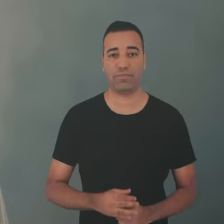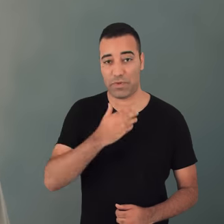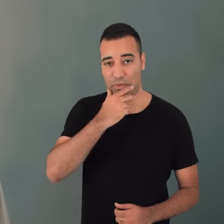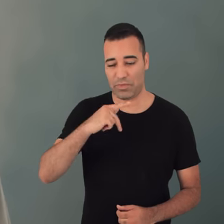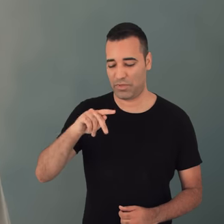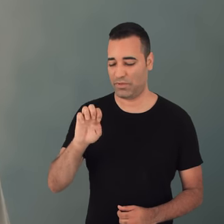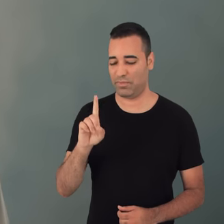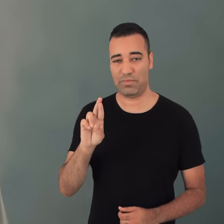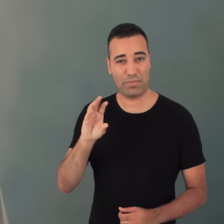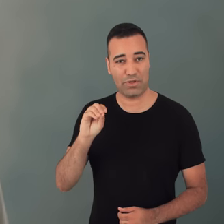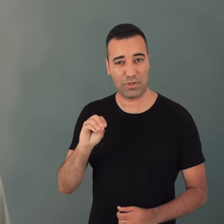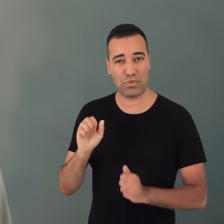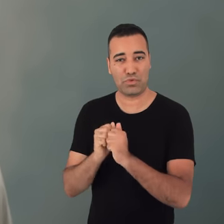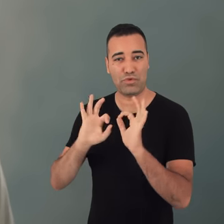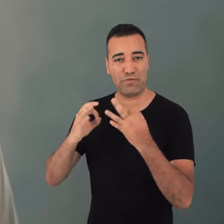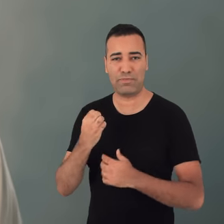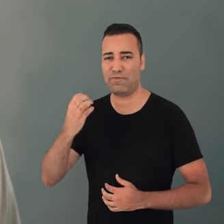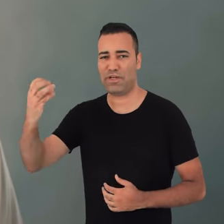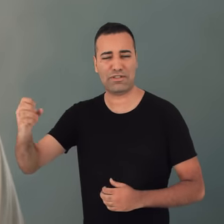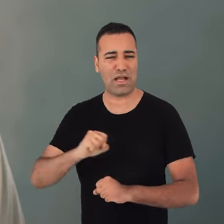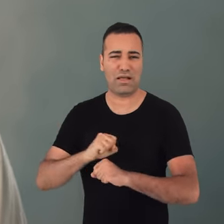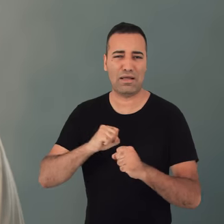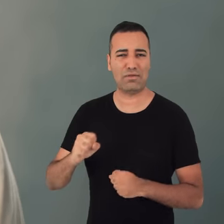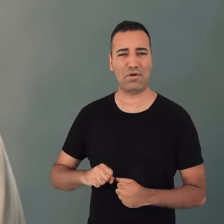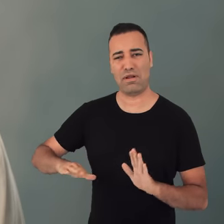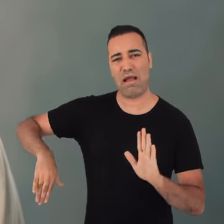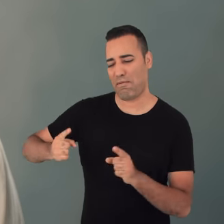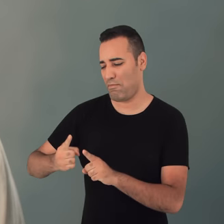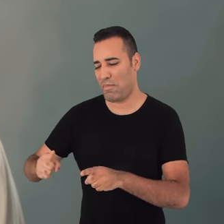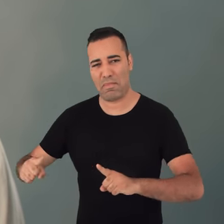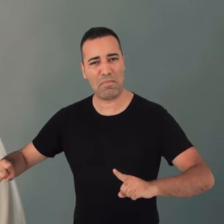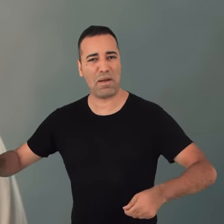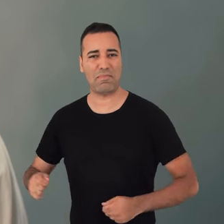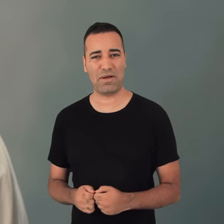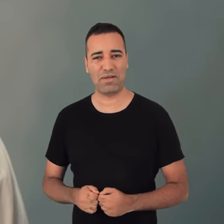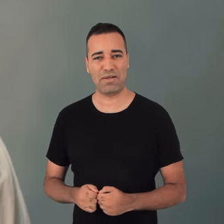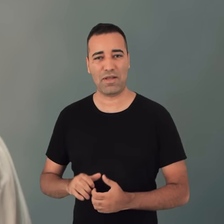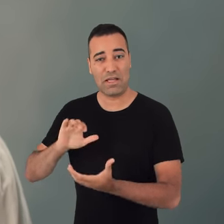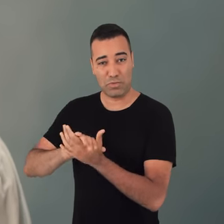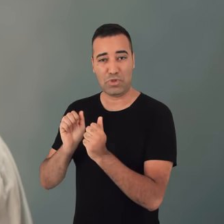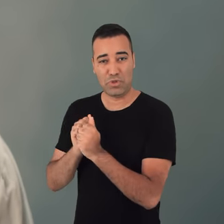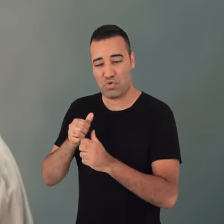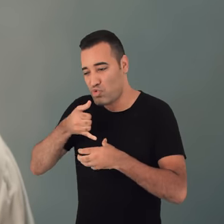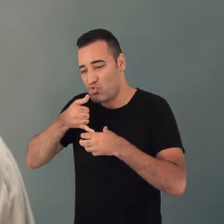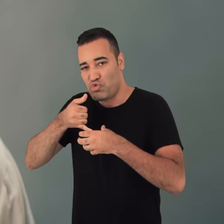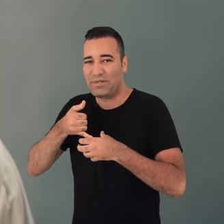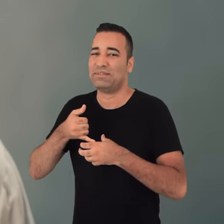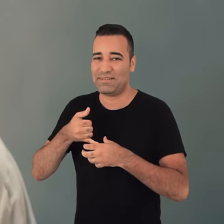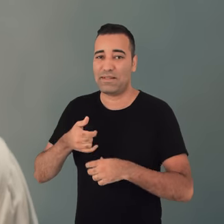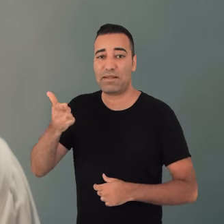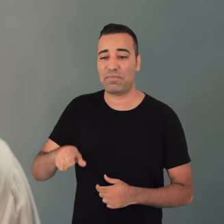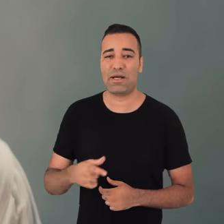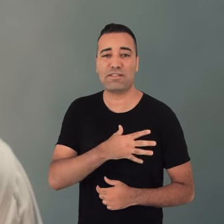O Pedro adora viajar com a família. Churrasquinho à beira-mar, ele tá lá, assando. Chimarrão com a esposa, é com